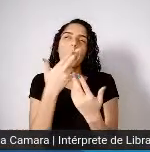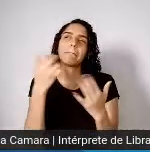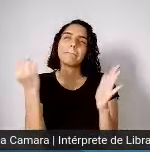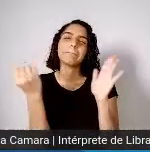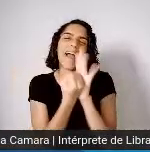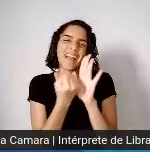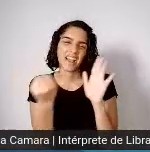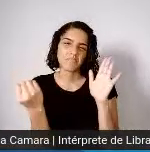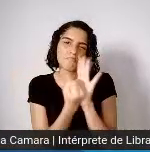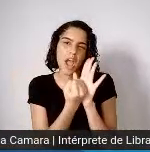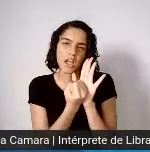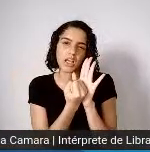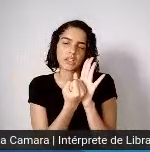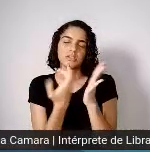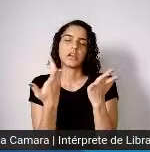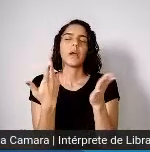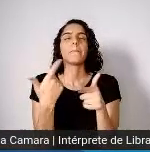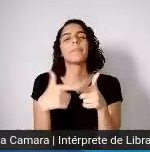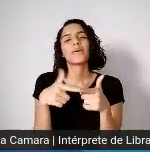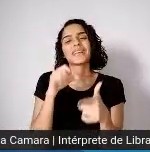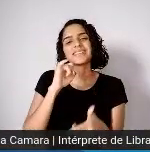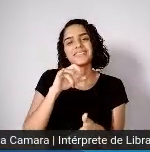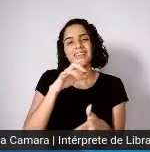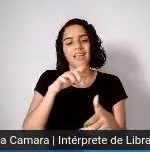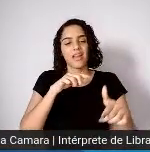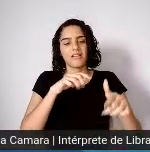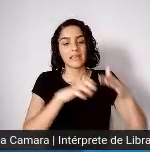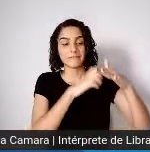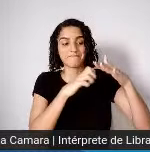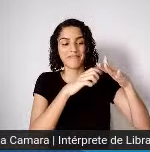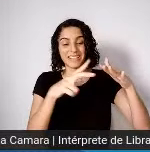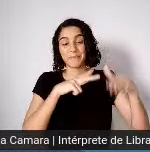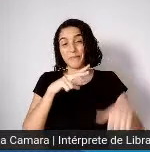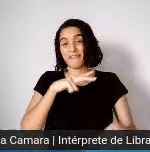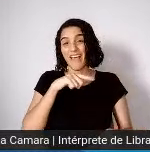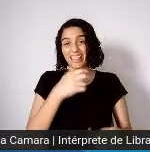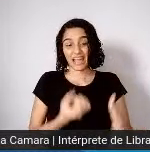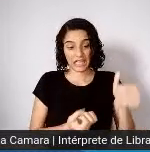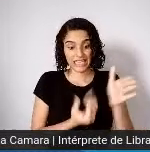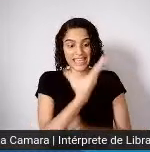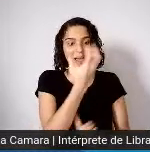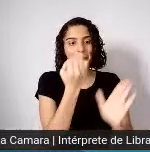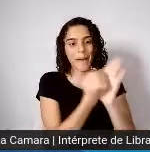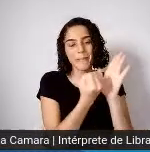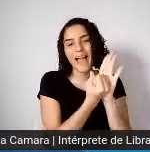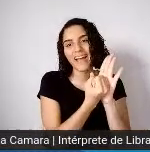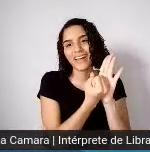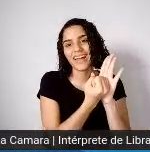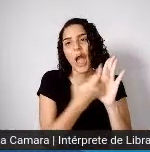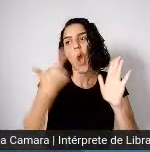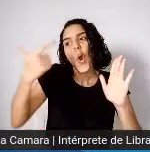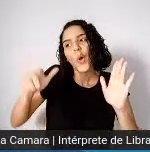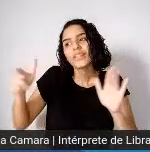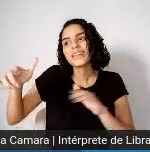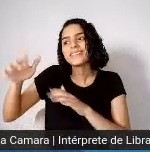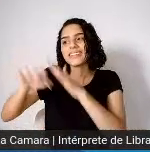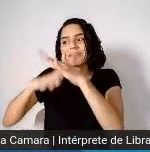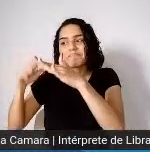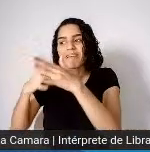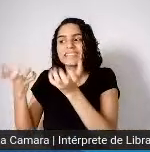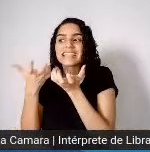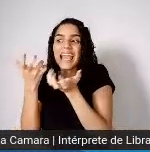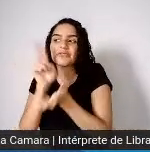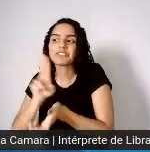grande esforço de produção de vacinas em escala global e